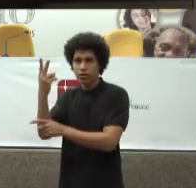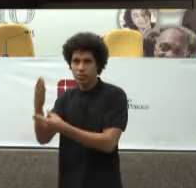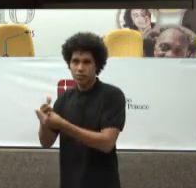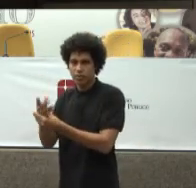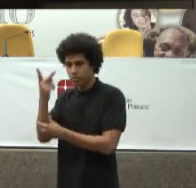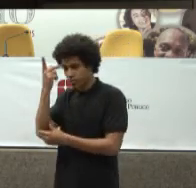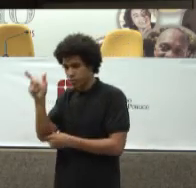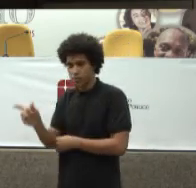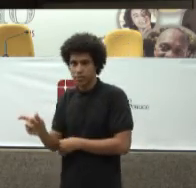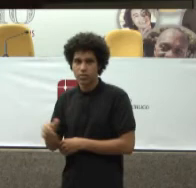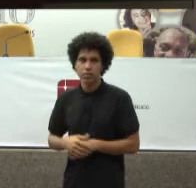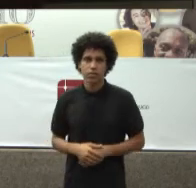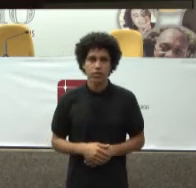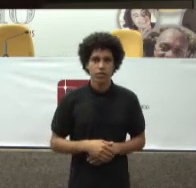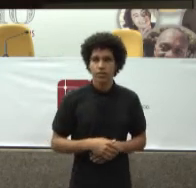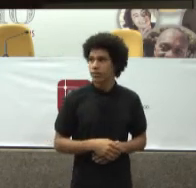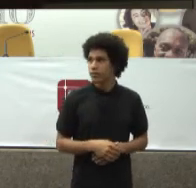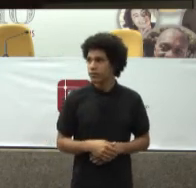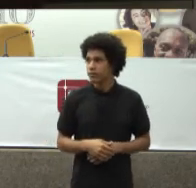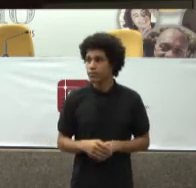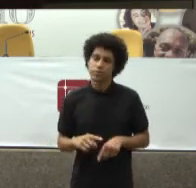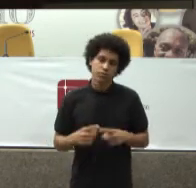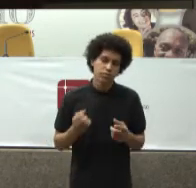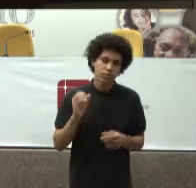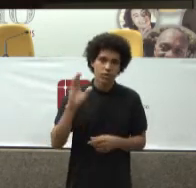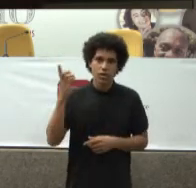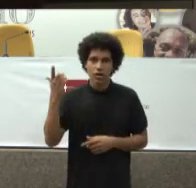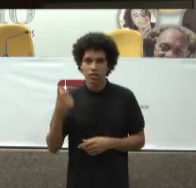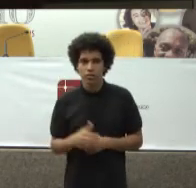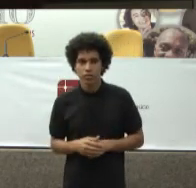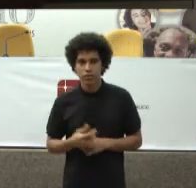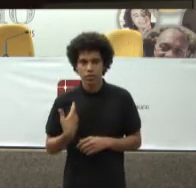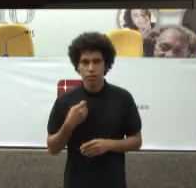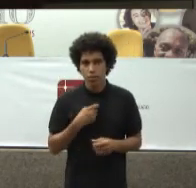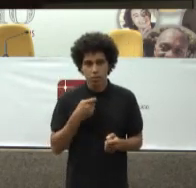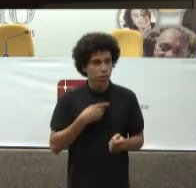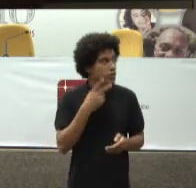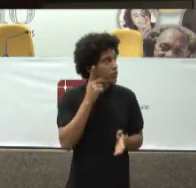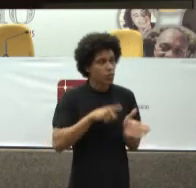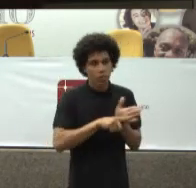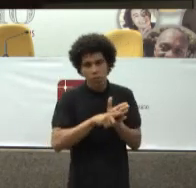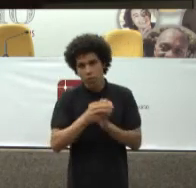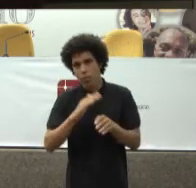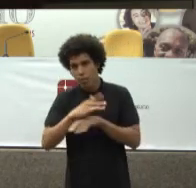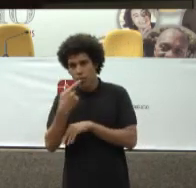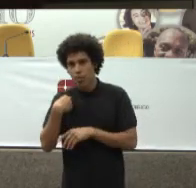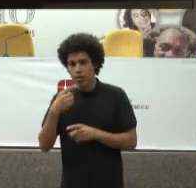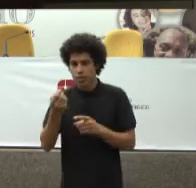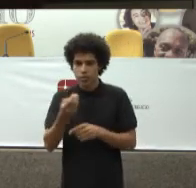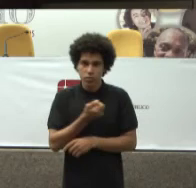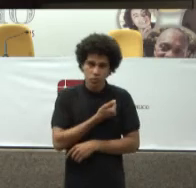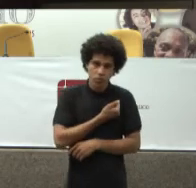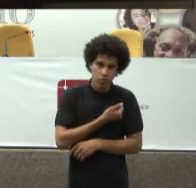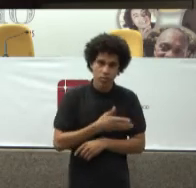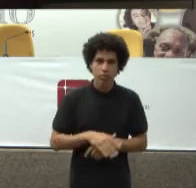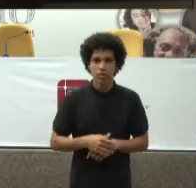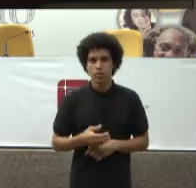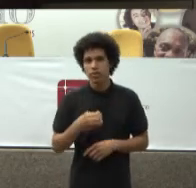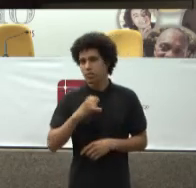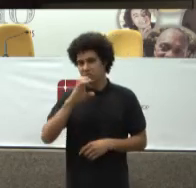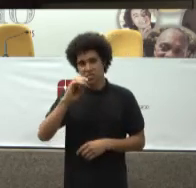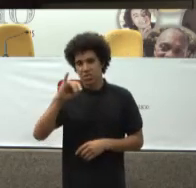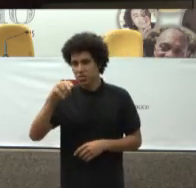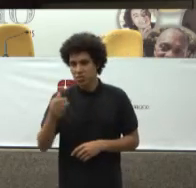tempo Deixou de ser um fenômeno de elite No Brasil E é claro Mas a pode socorrer de mais dados O estudo técnico do TCU O famoso Editado em agosto de